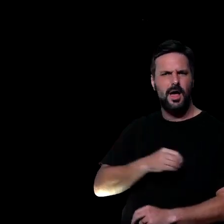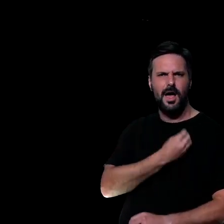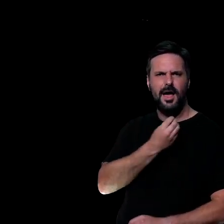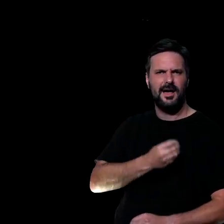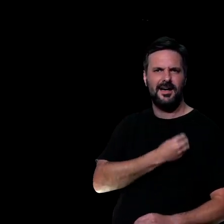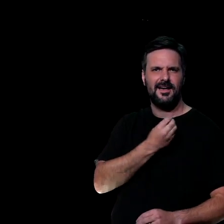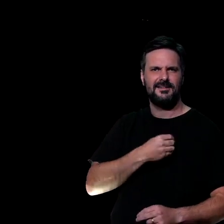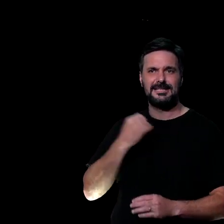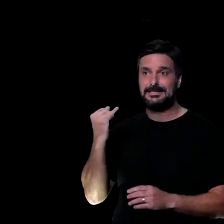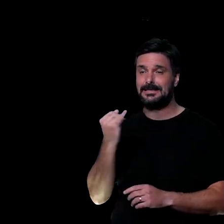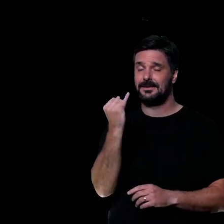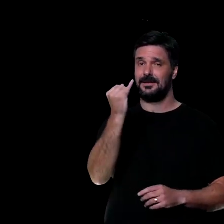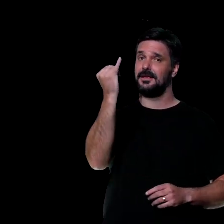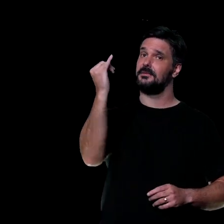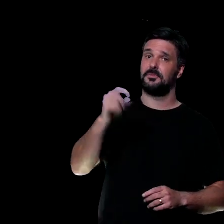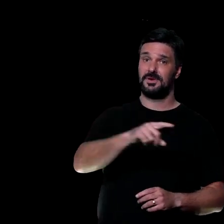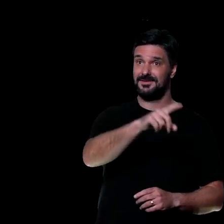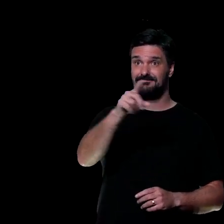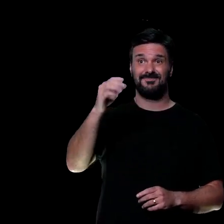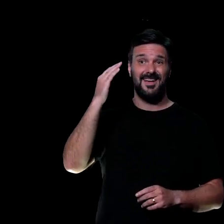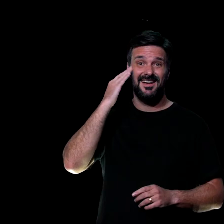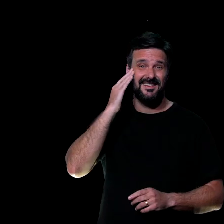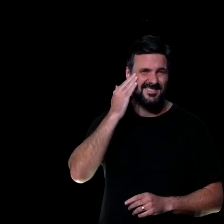estou, não estou bem, entendeu?